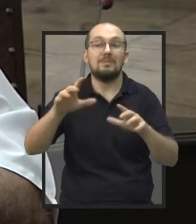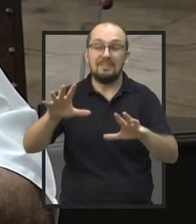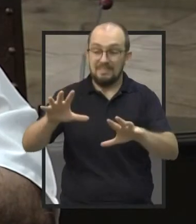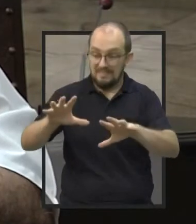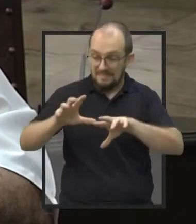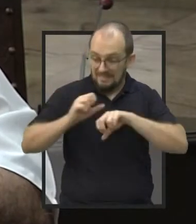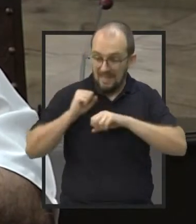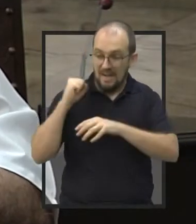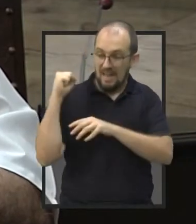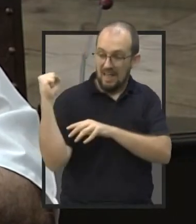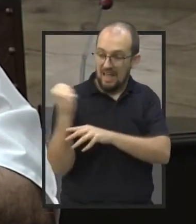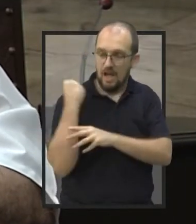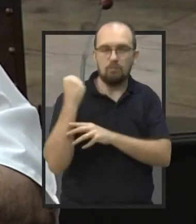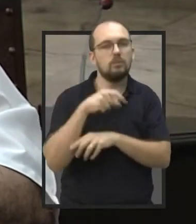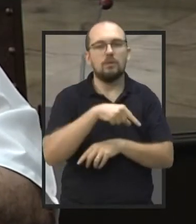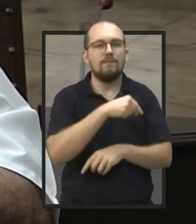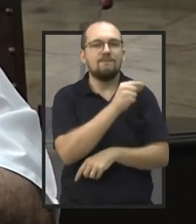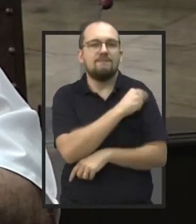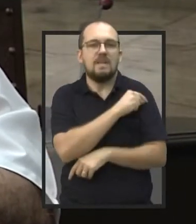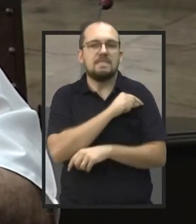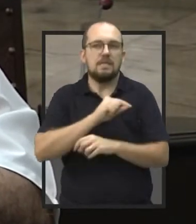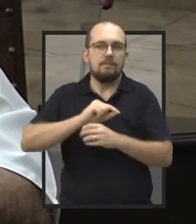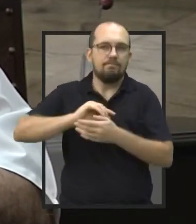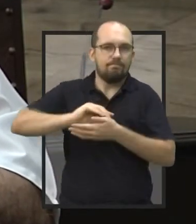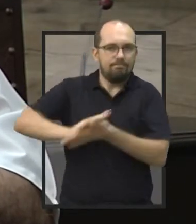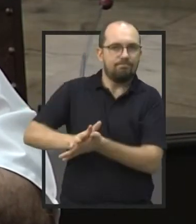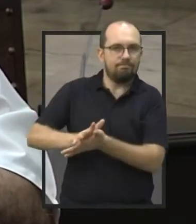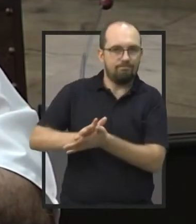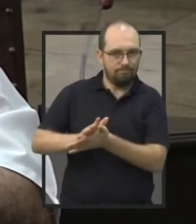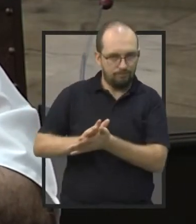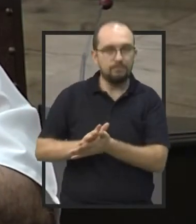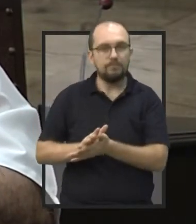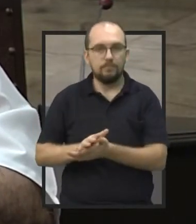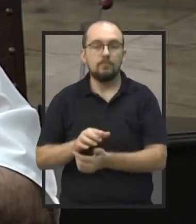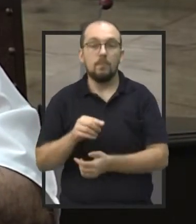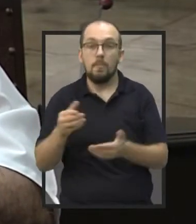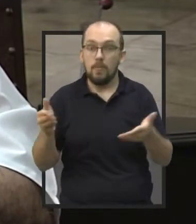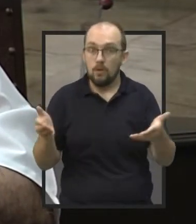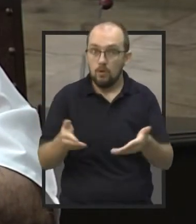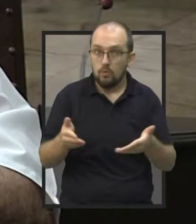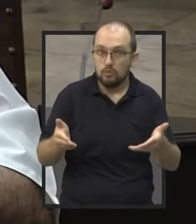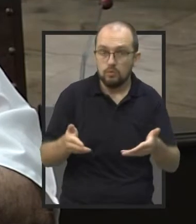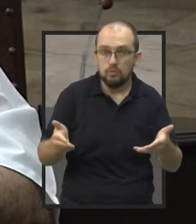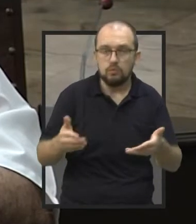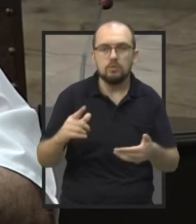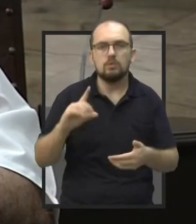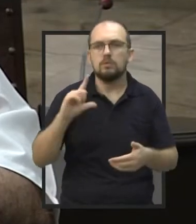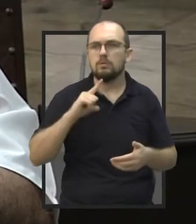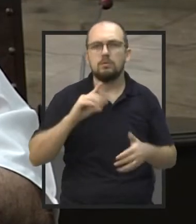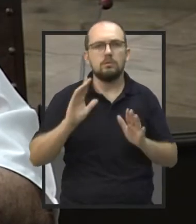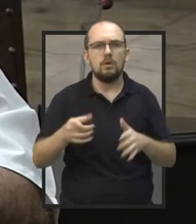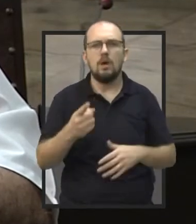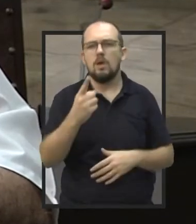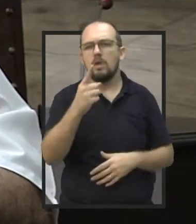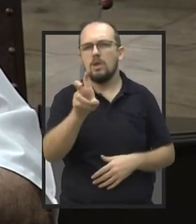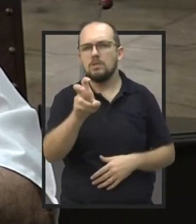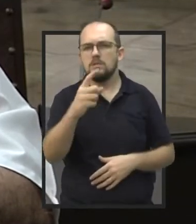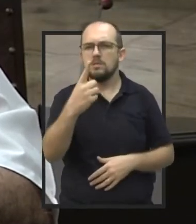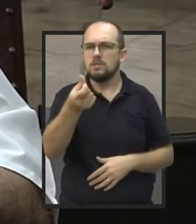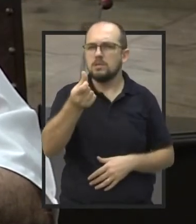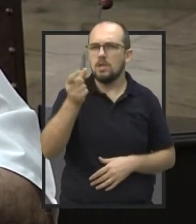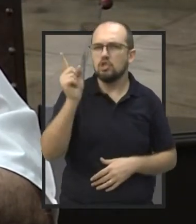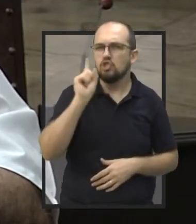grave da Covid. Hoje está fazendo 15 ou 16 dias